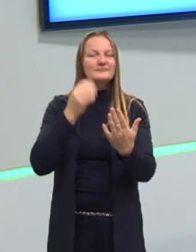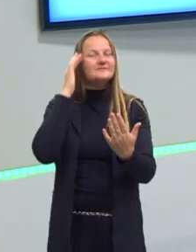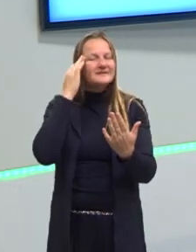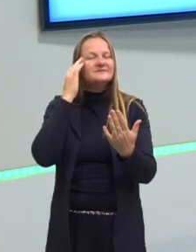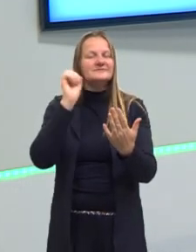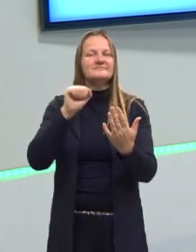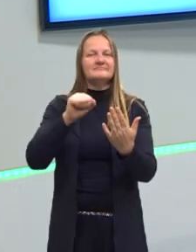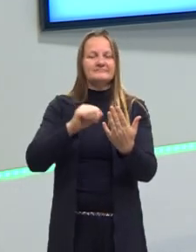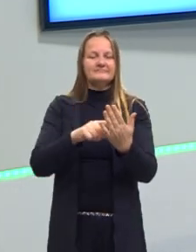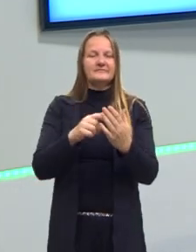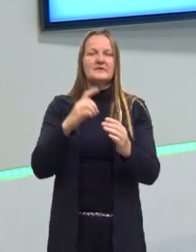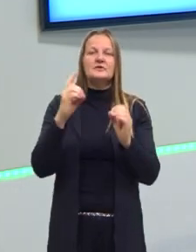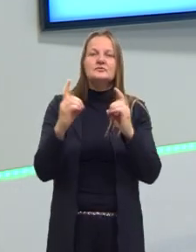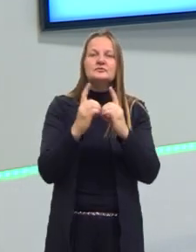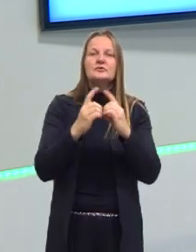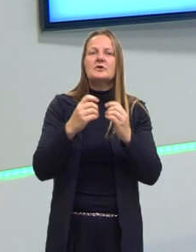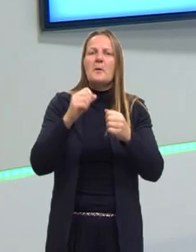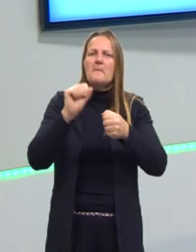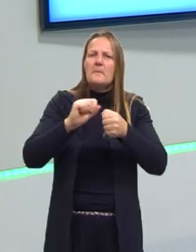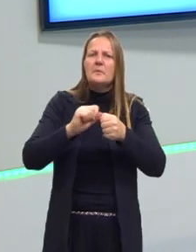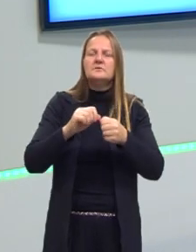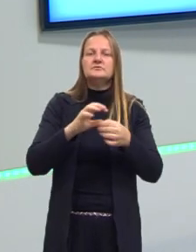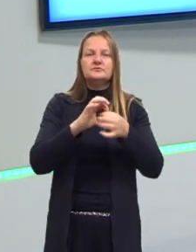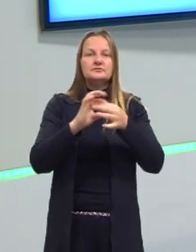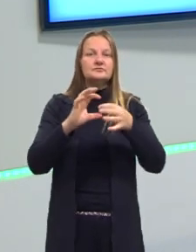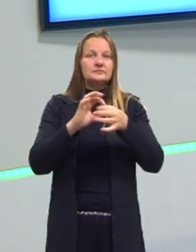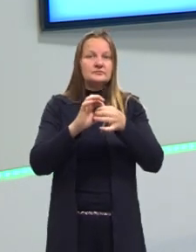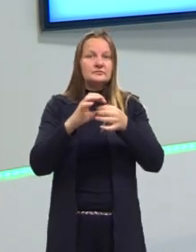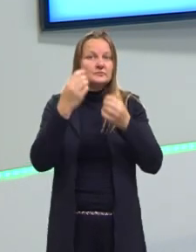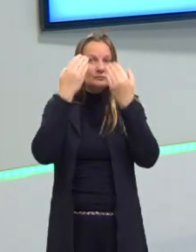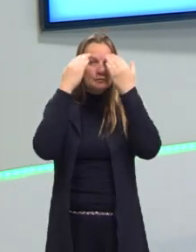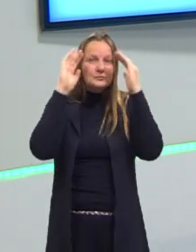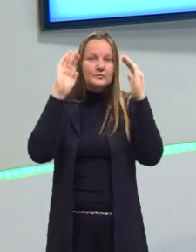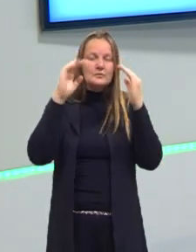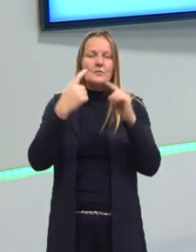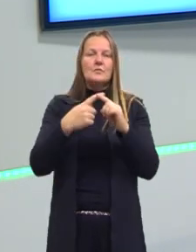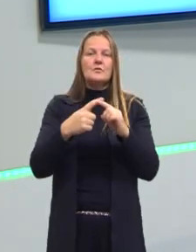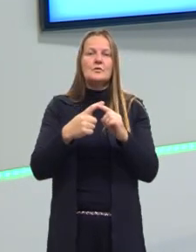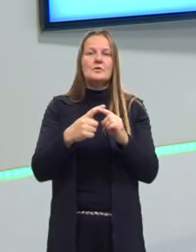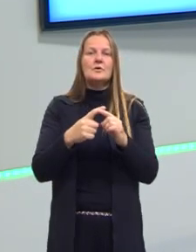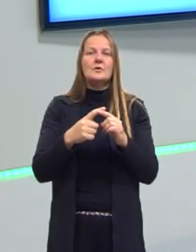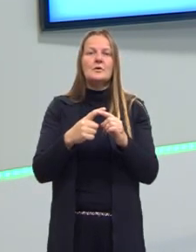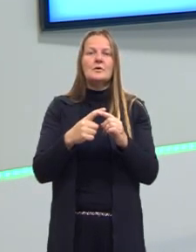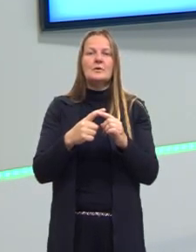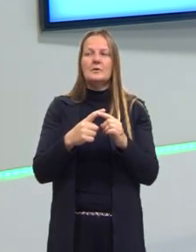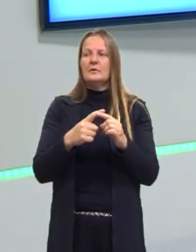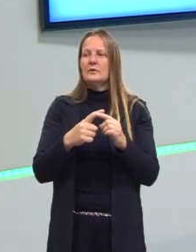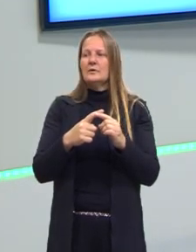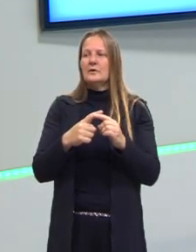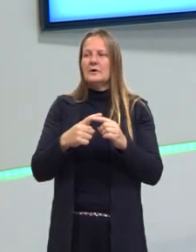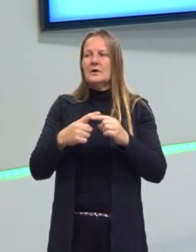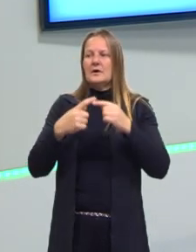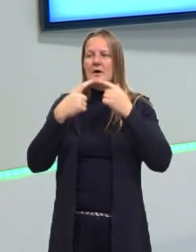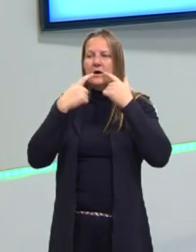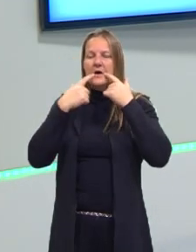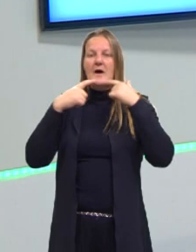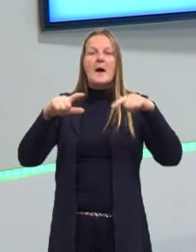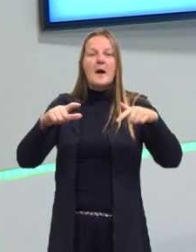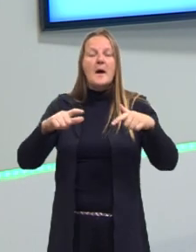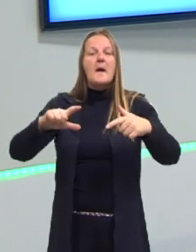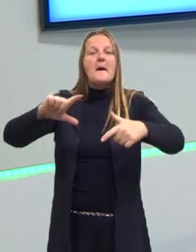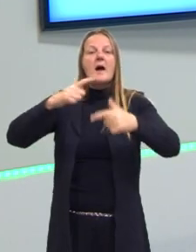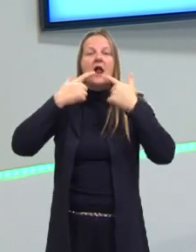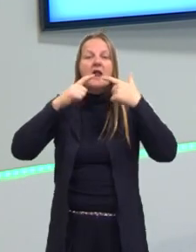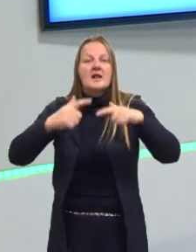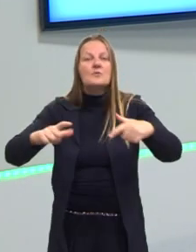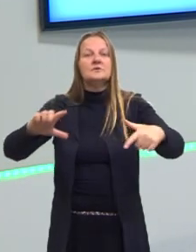didático, ou seja, aquilo que a gente consegue compreender, com o metalinguístico, que vai vir aí da nossa subjetividade,